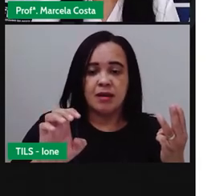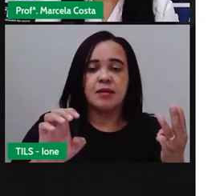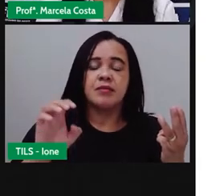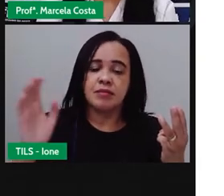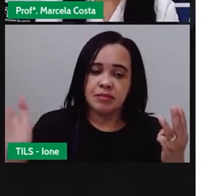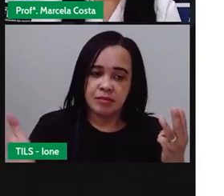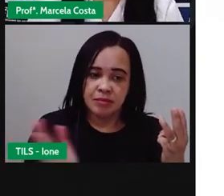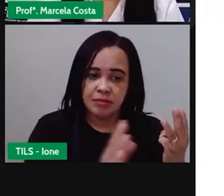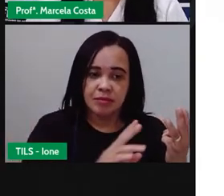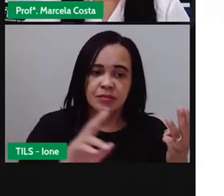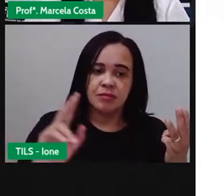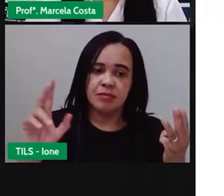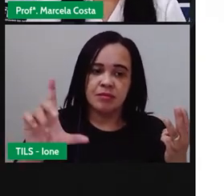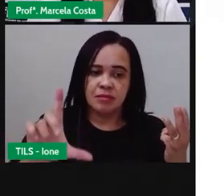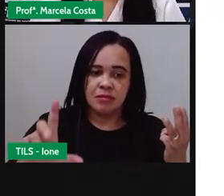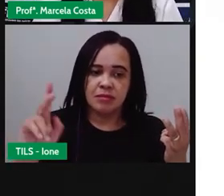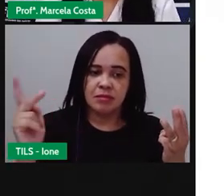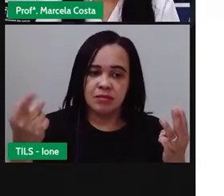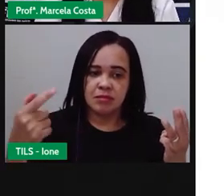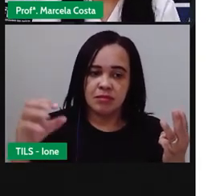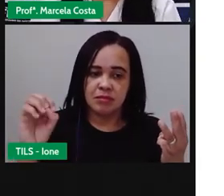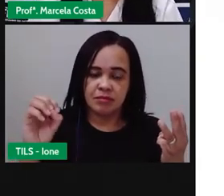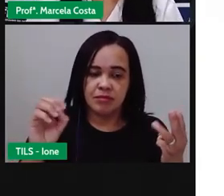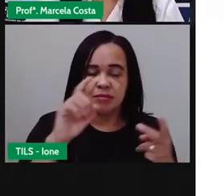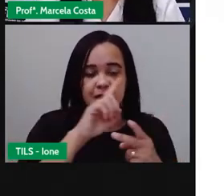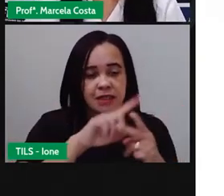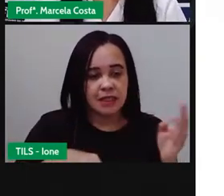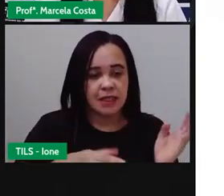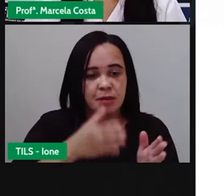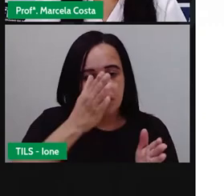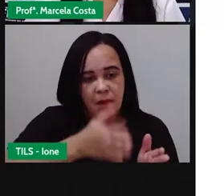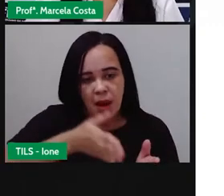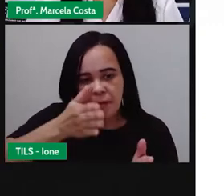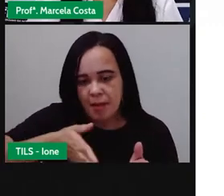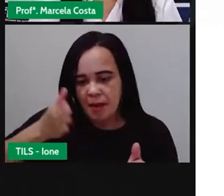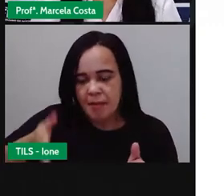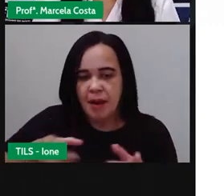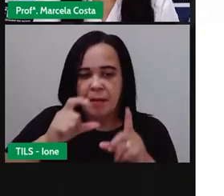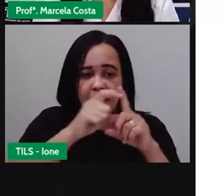É uma palavra composta por três sílabas.